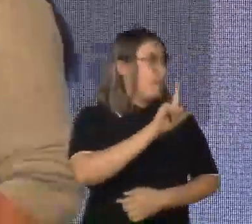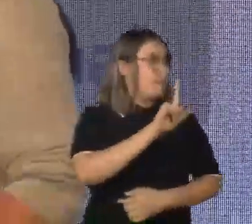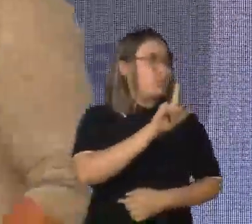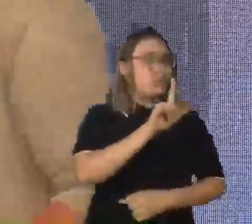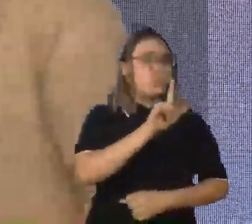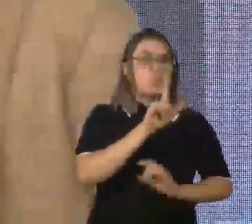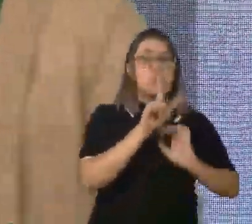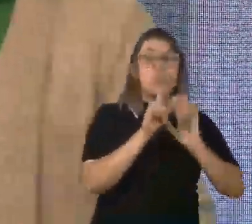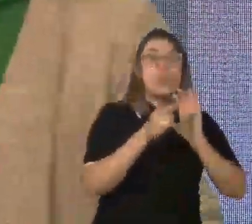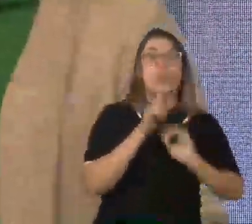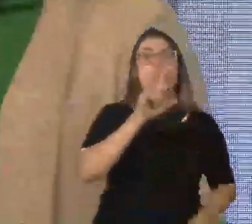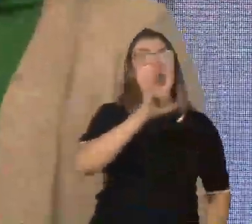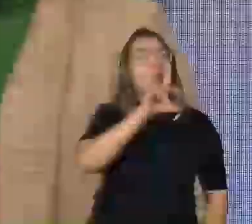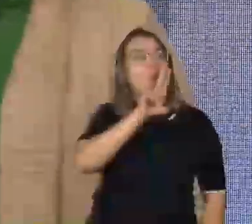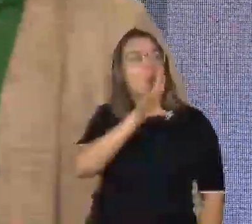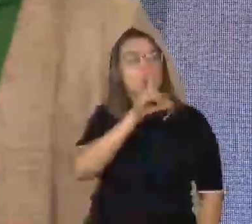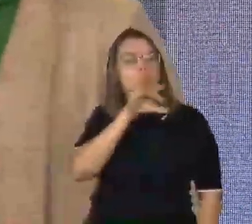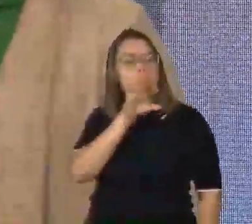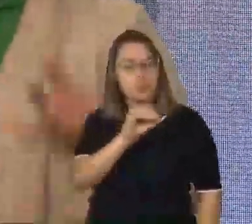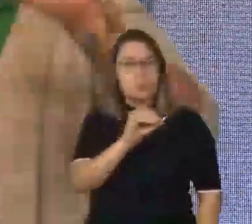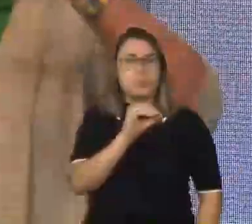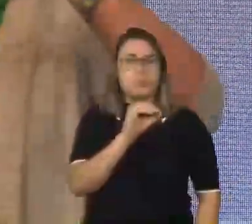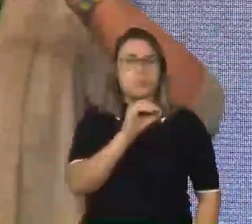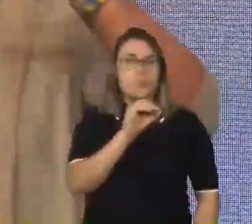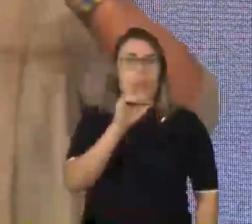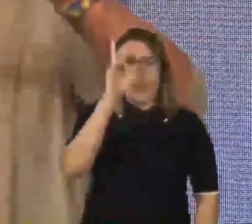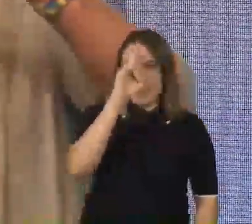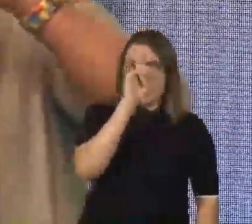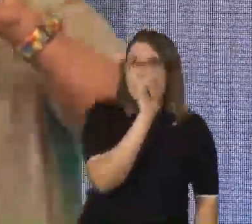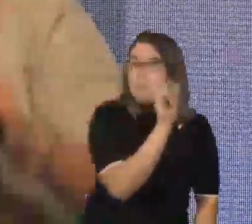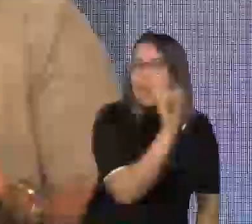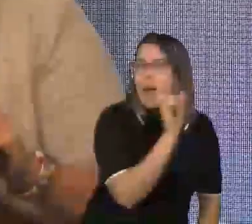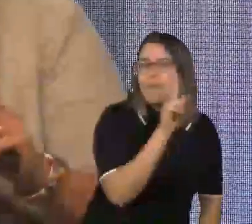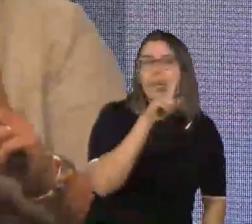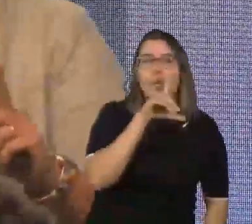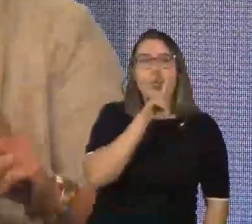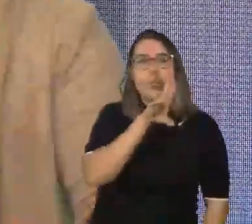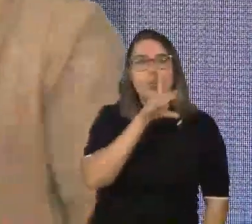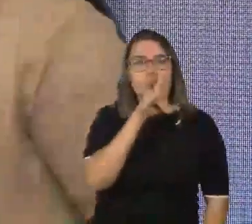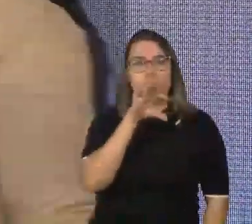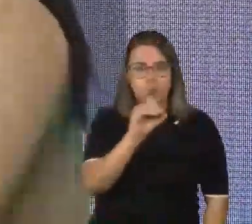a gente se reporta ao lúdico. Lembrem bem dessa palavra. Lúdico.